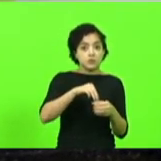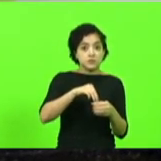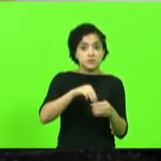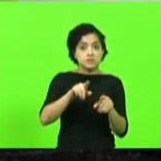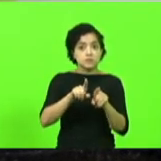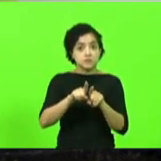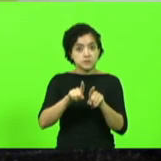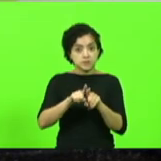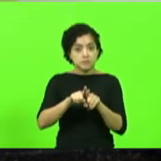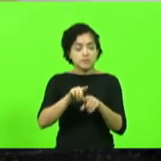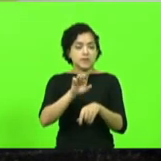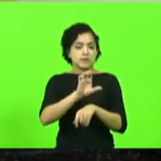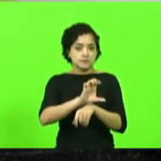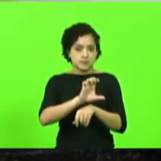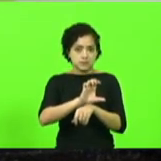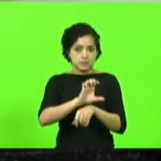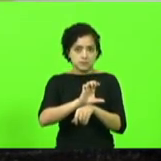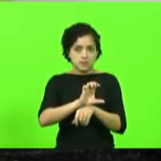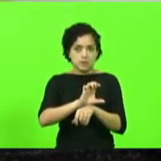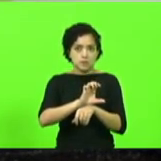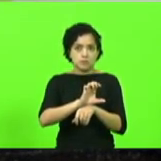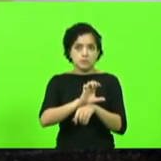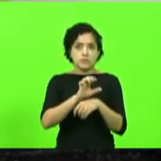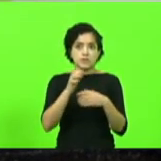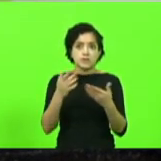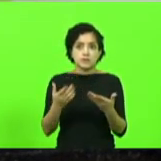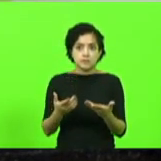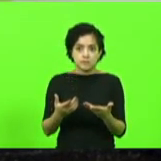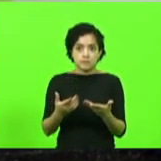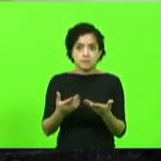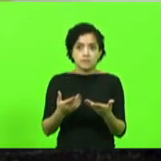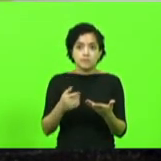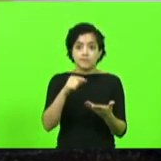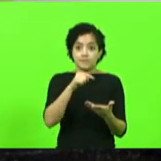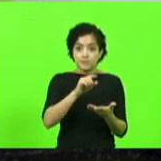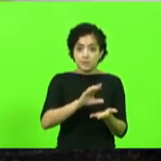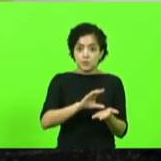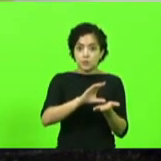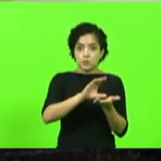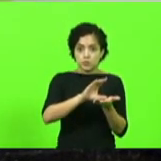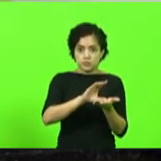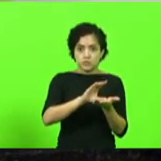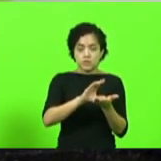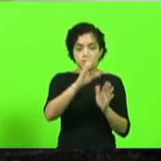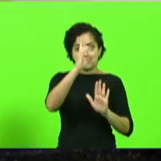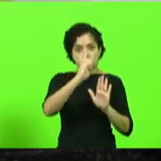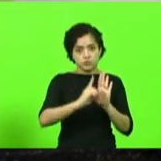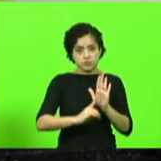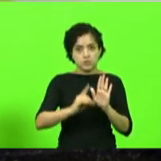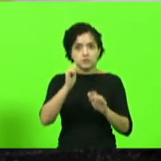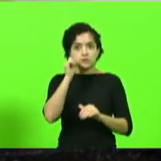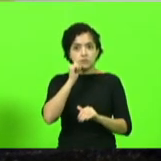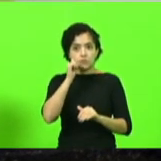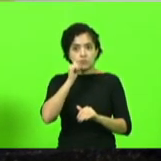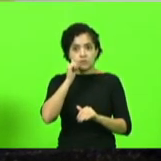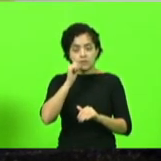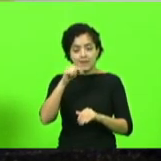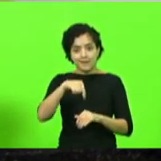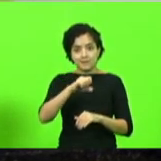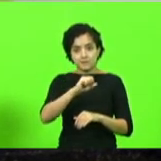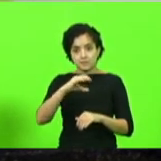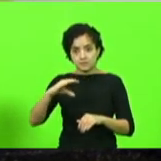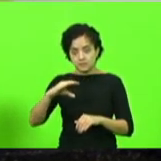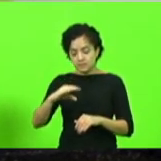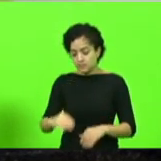conselho estadual. A MUC teve assento no Conselho Estadual dos Direitos da Mulher aqui em Santa Catarina